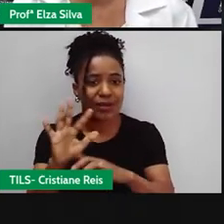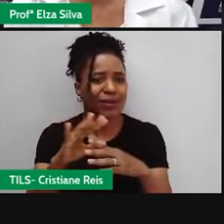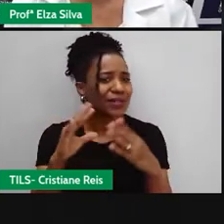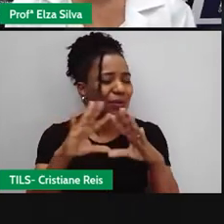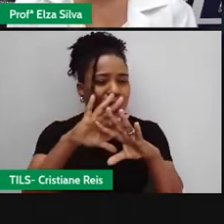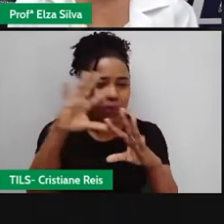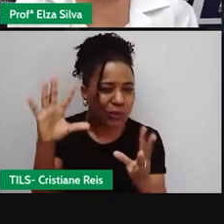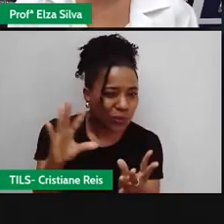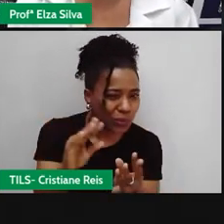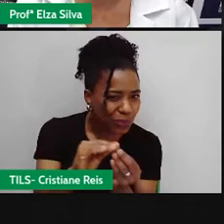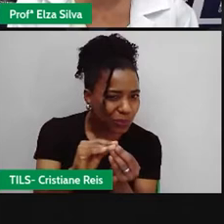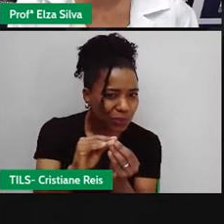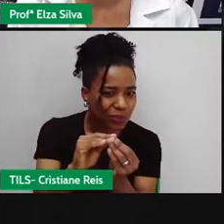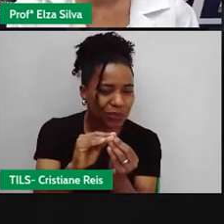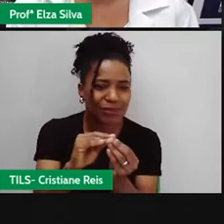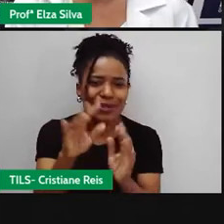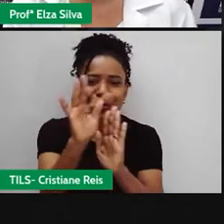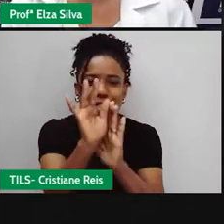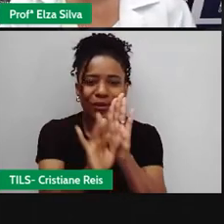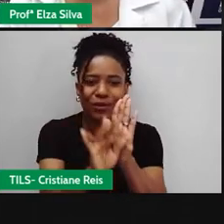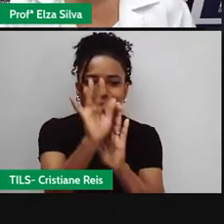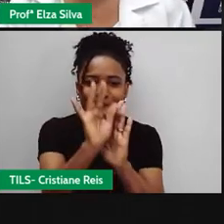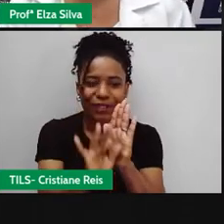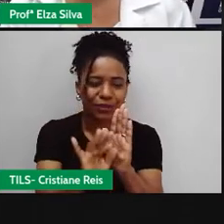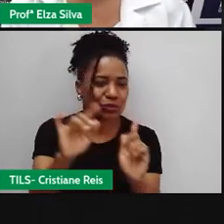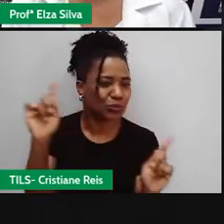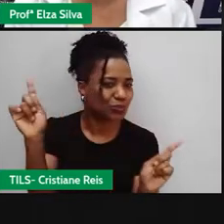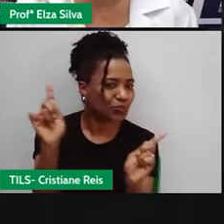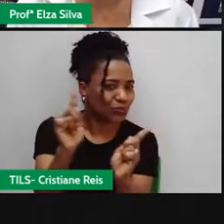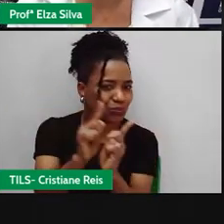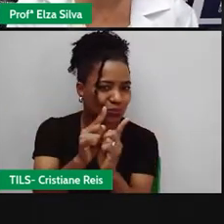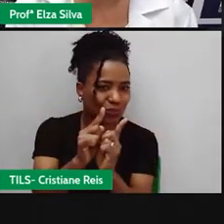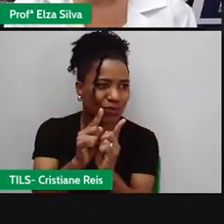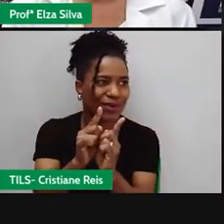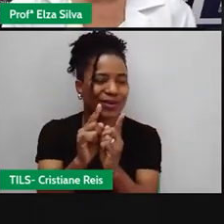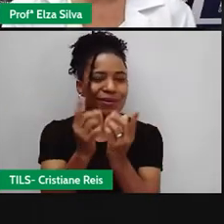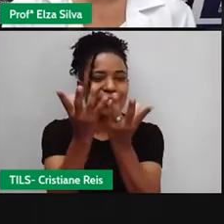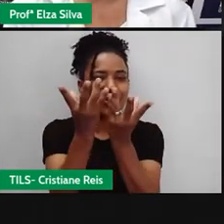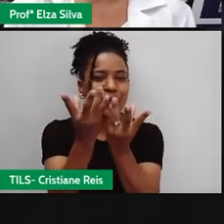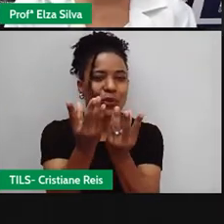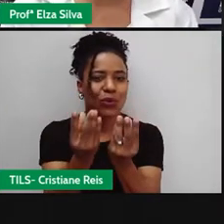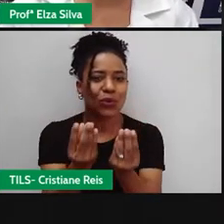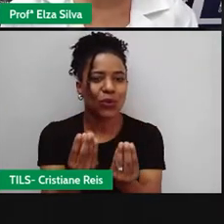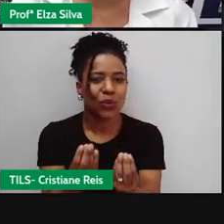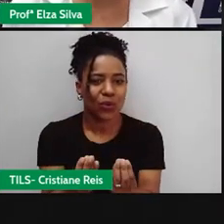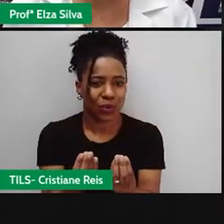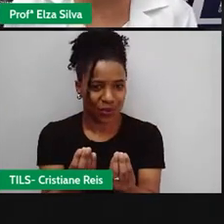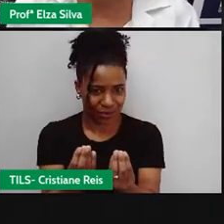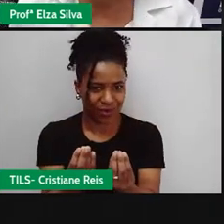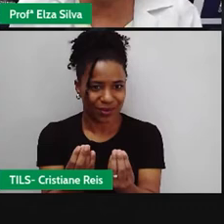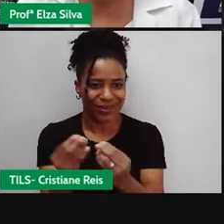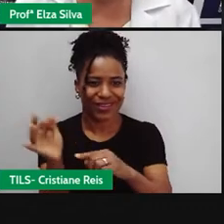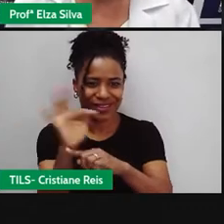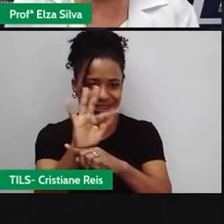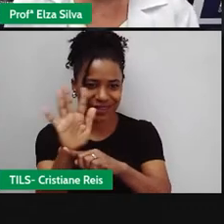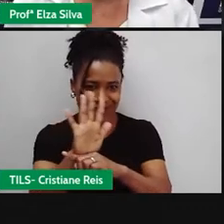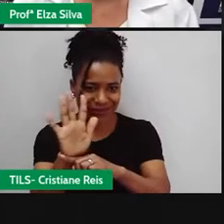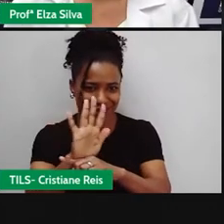Um texto curto Que traz informações objetivas Sobre um determinado filme